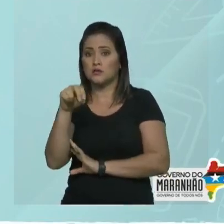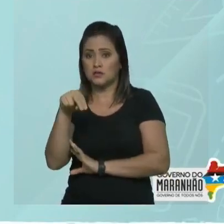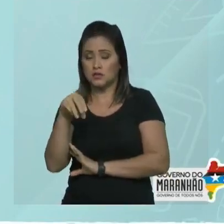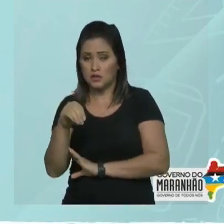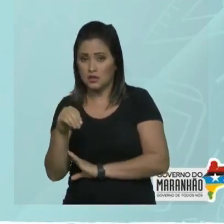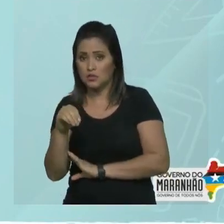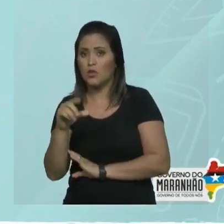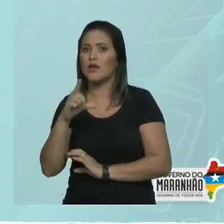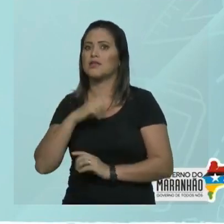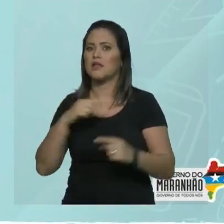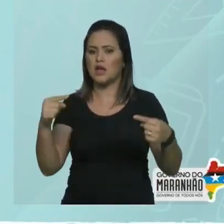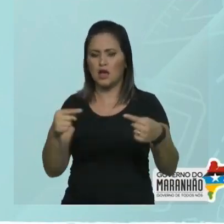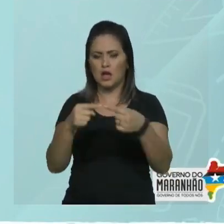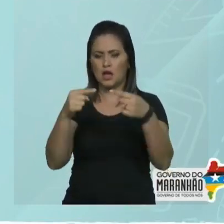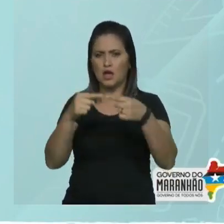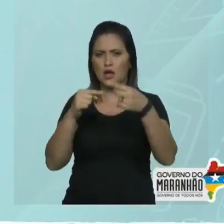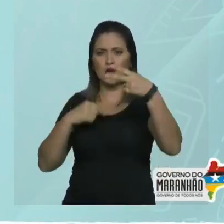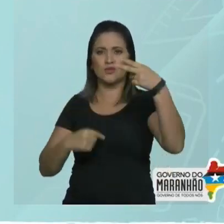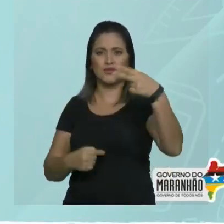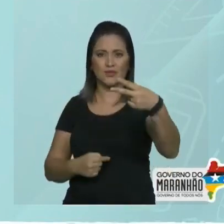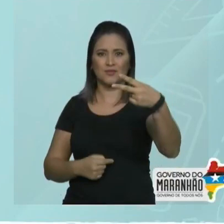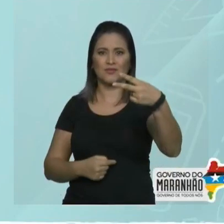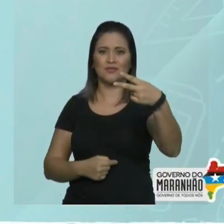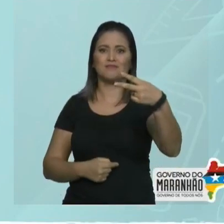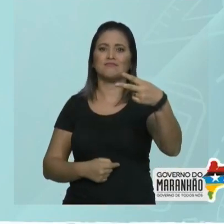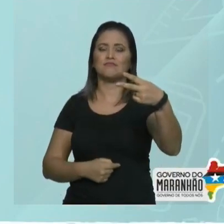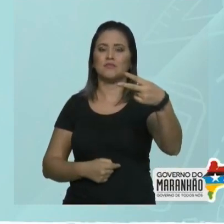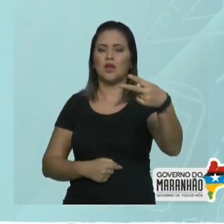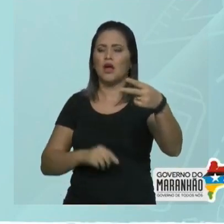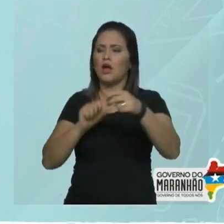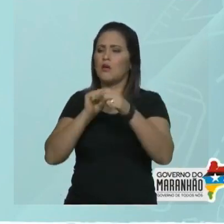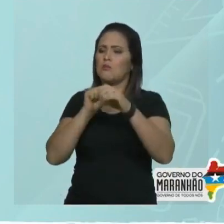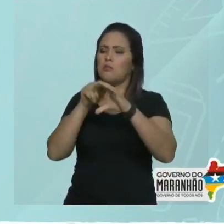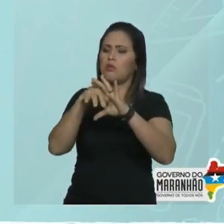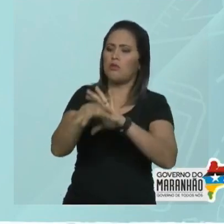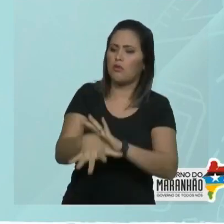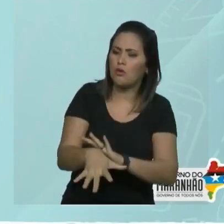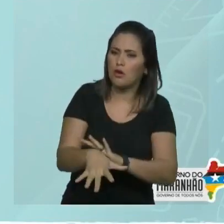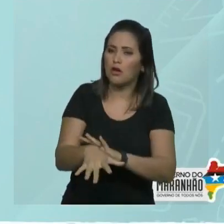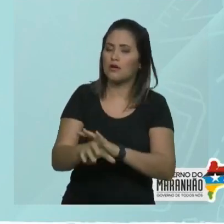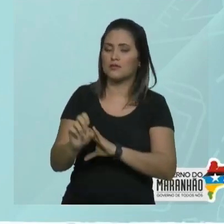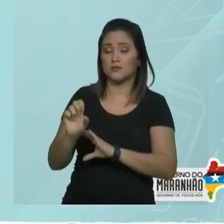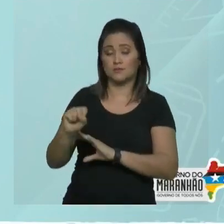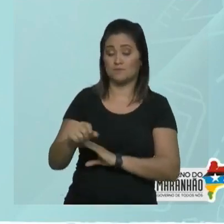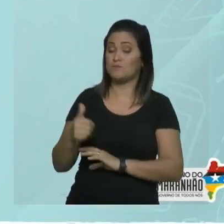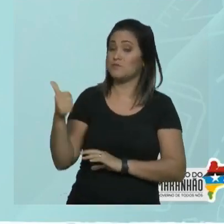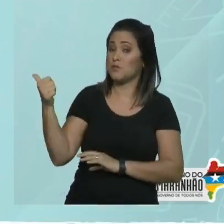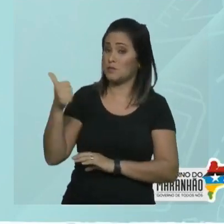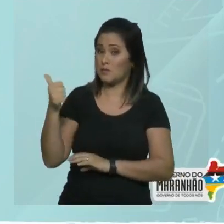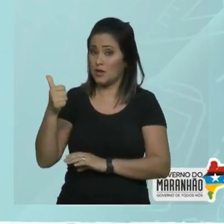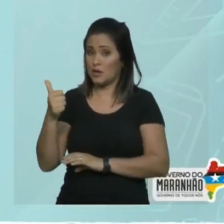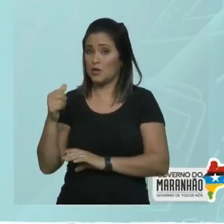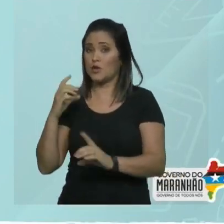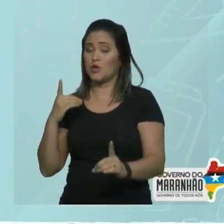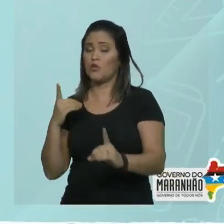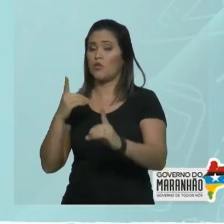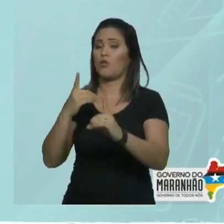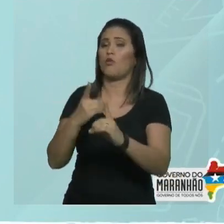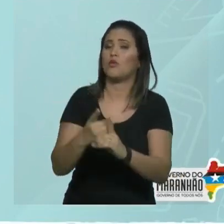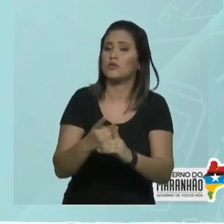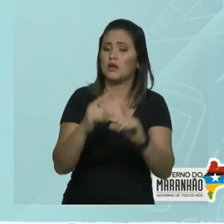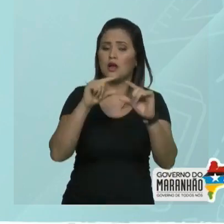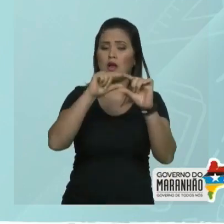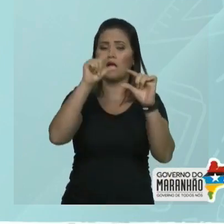dupla. Ah, mas ela é ramificada. Sim. E qual é o procedimento quando a cadeia é ramificada? Primeiro achar a cadeia principal, depois